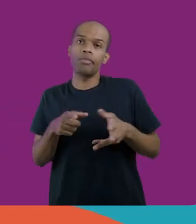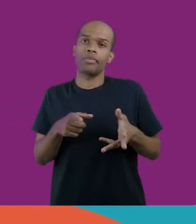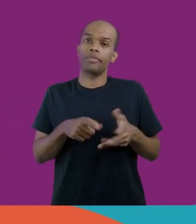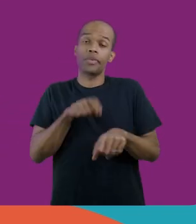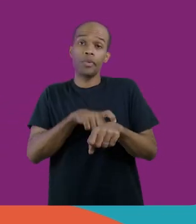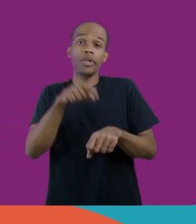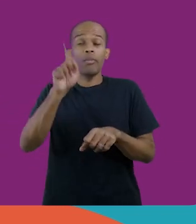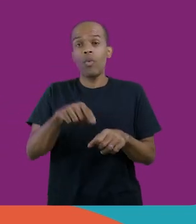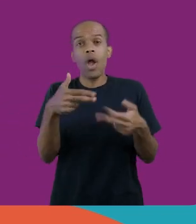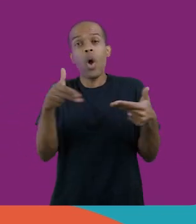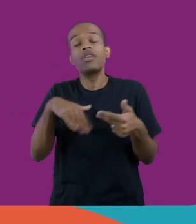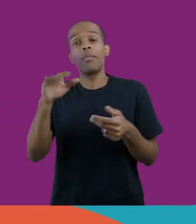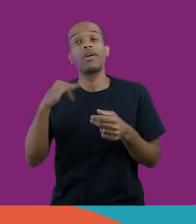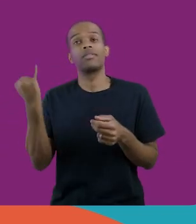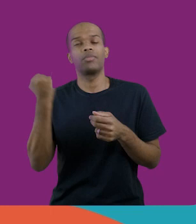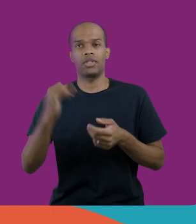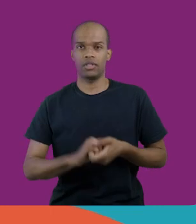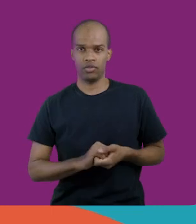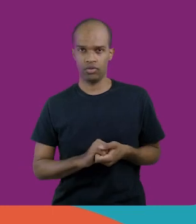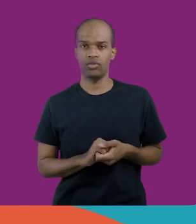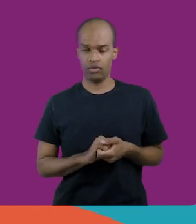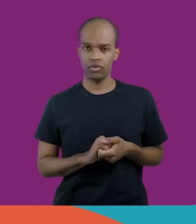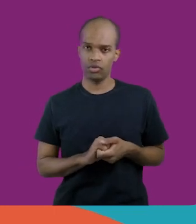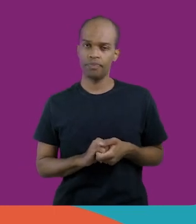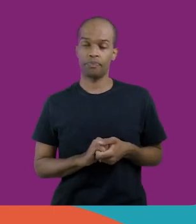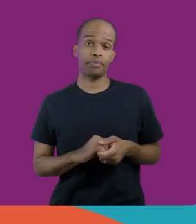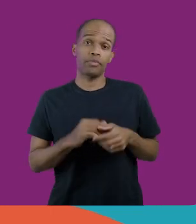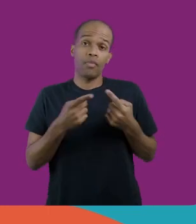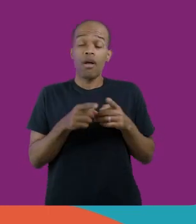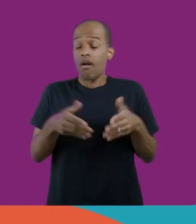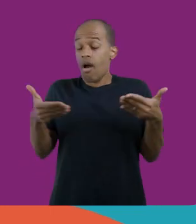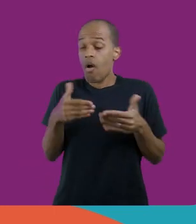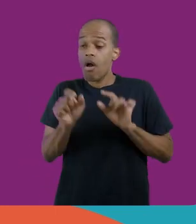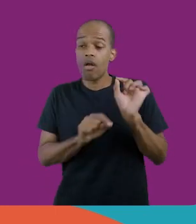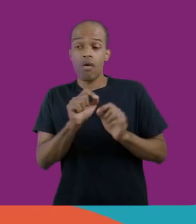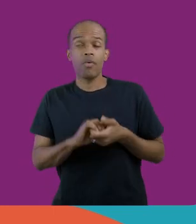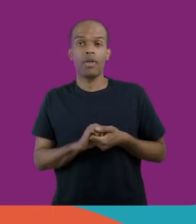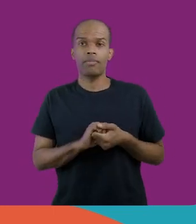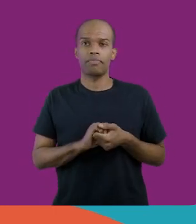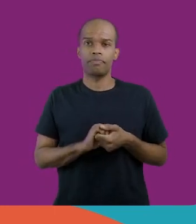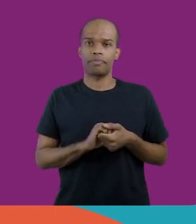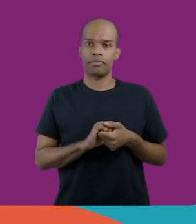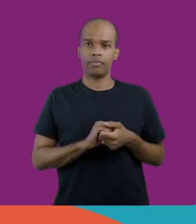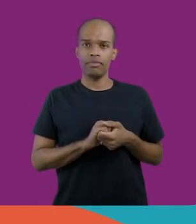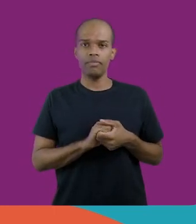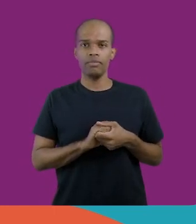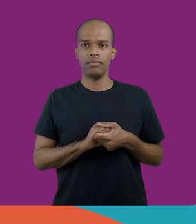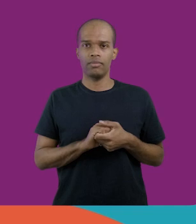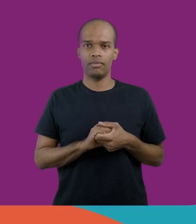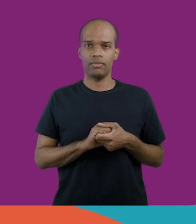e tempo é a coisa mais preciosa. Agora, no caso